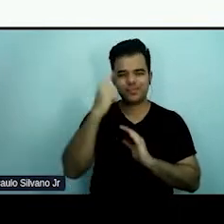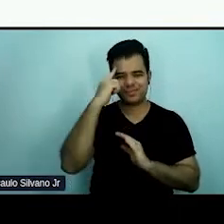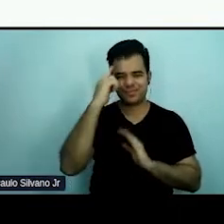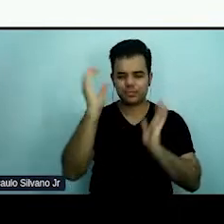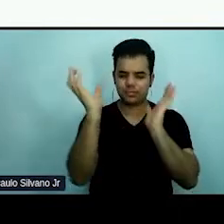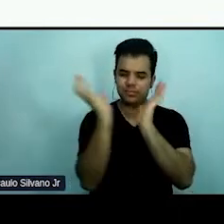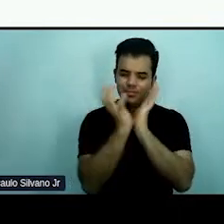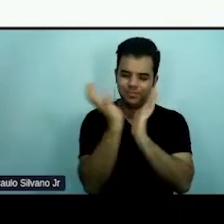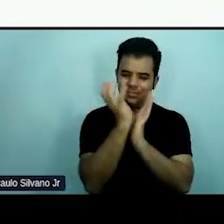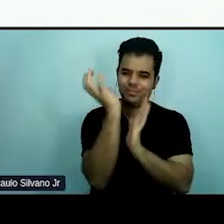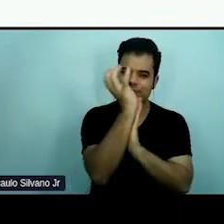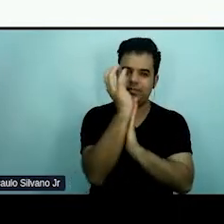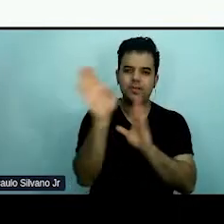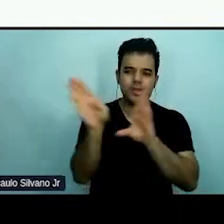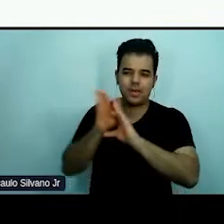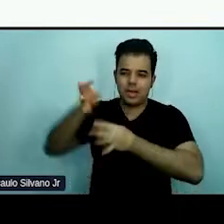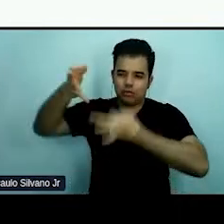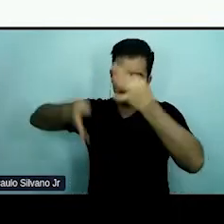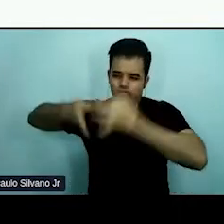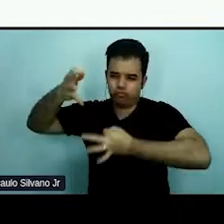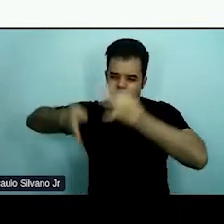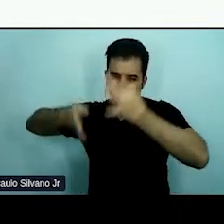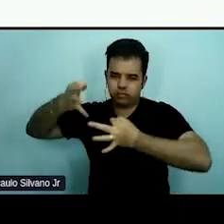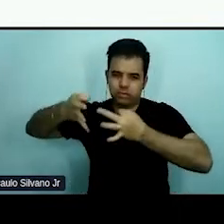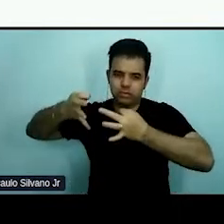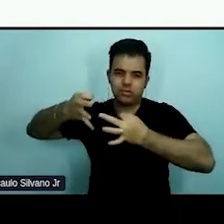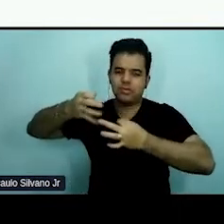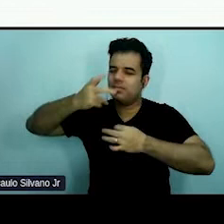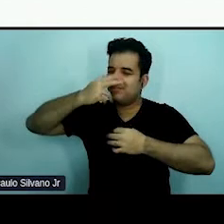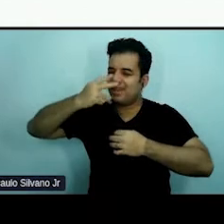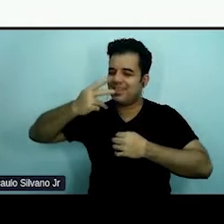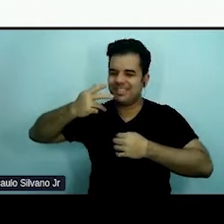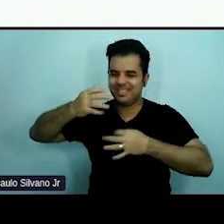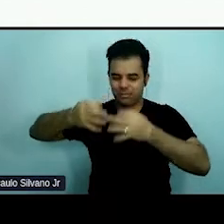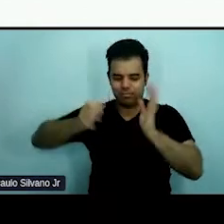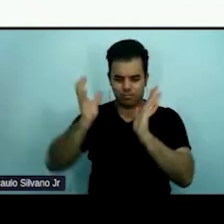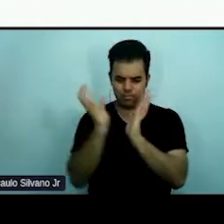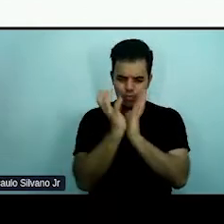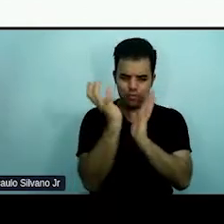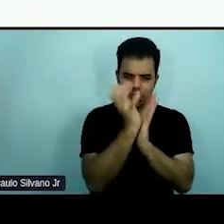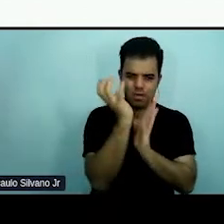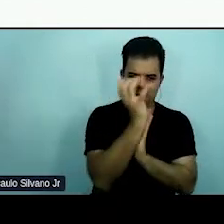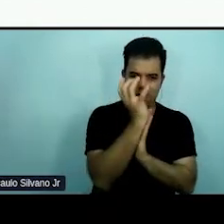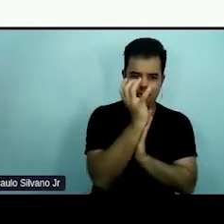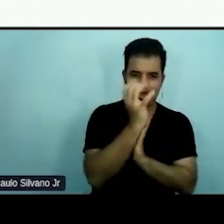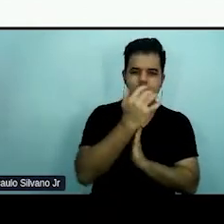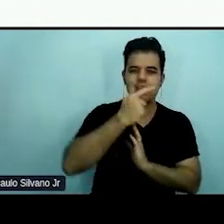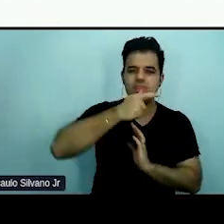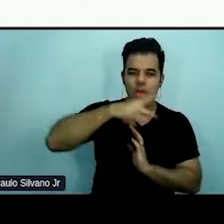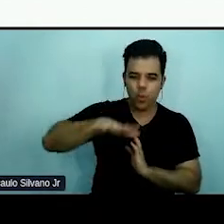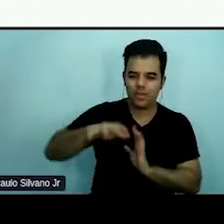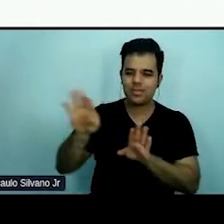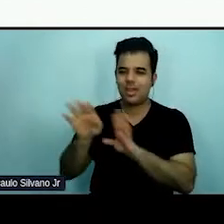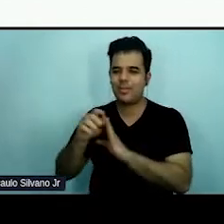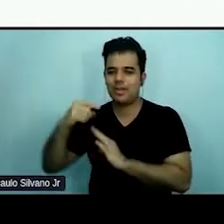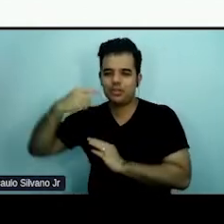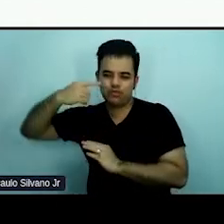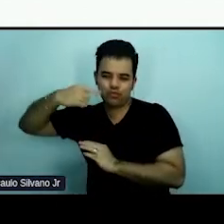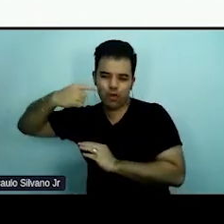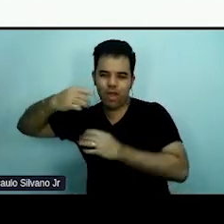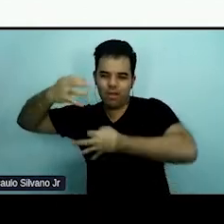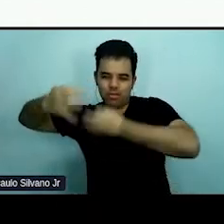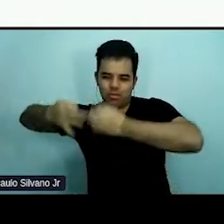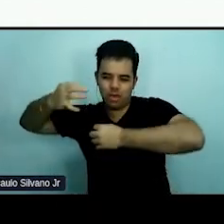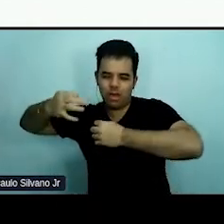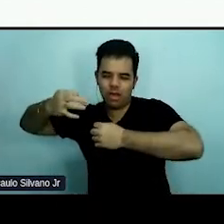juridiquês, ele é quase que uma coisa cultural, nos setores públicos,